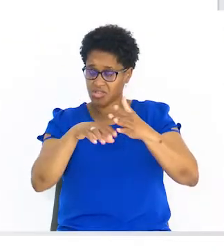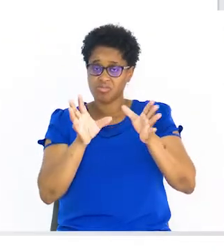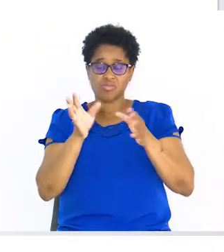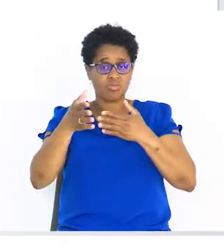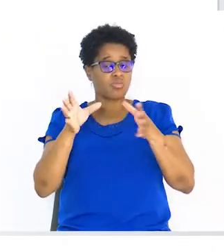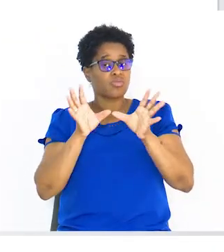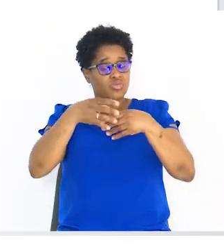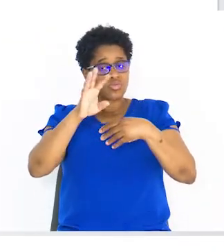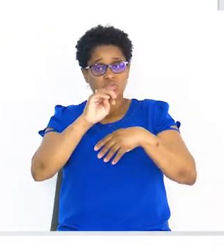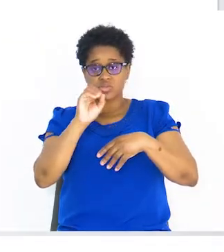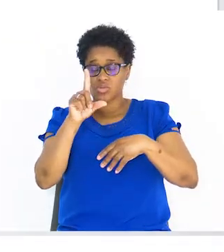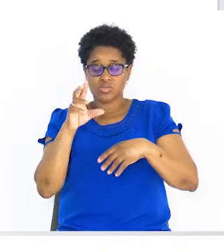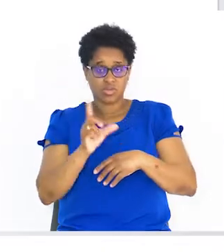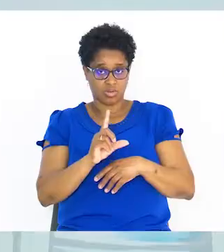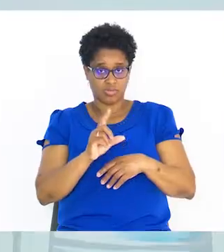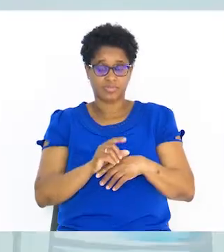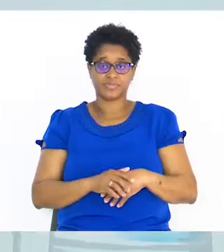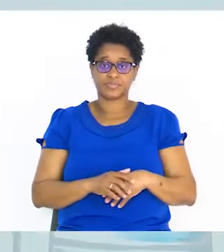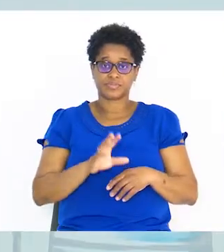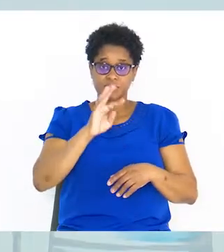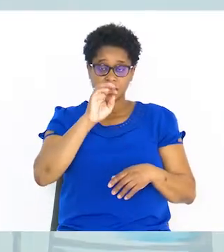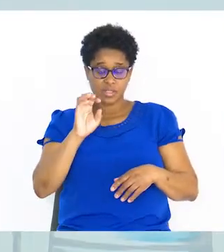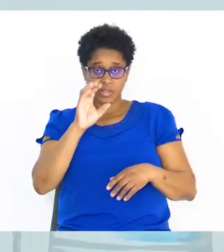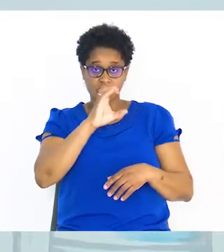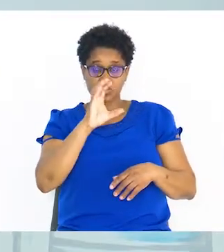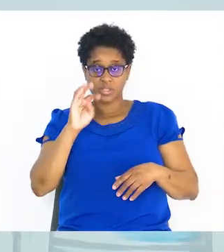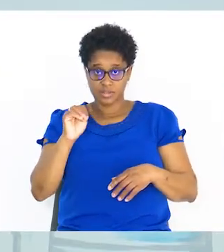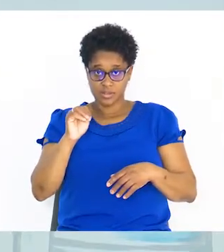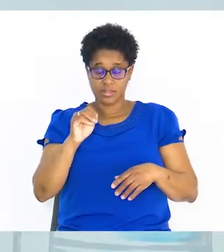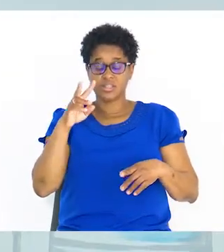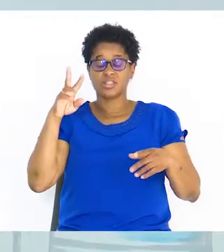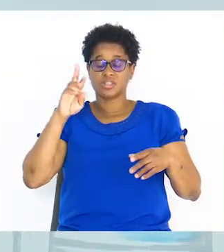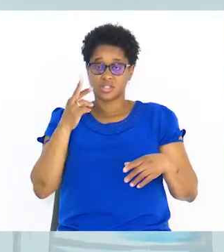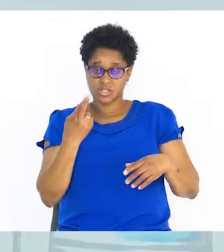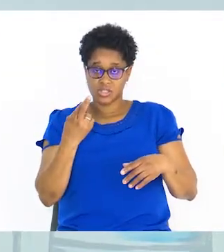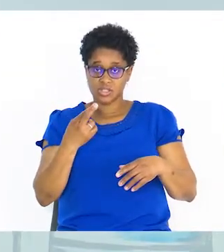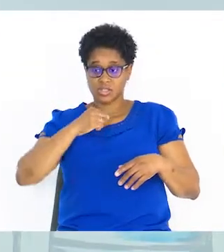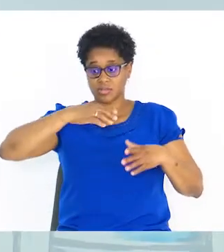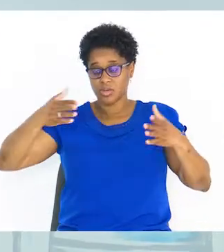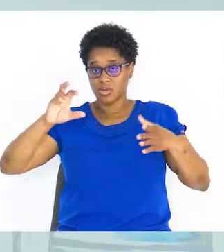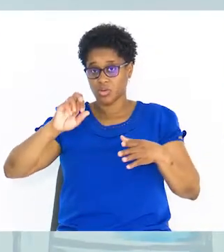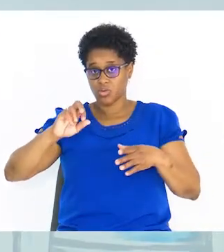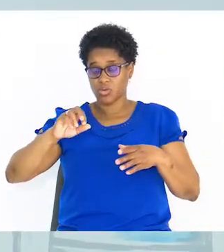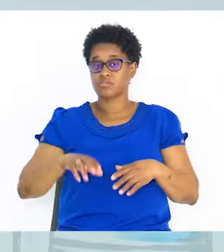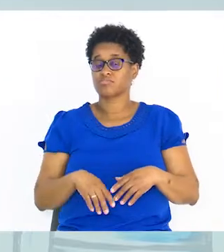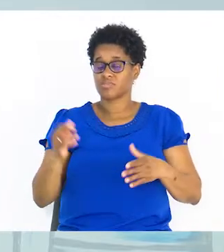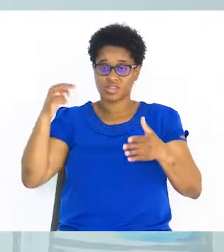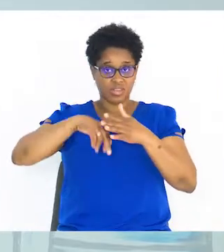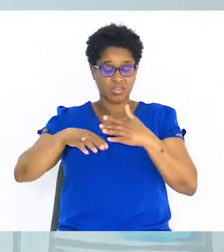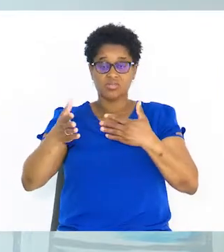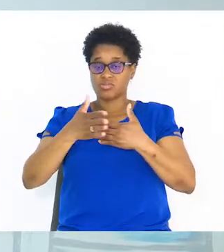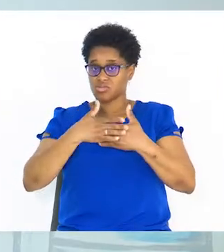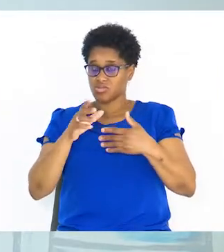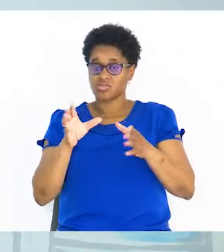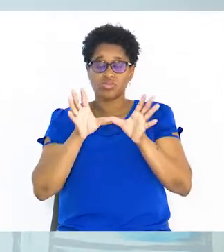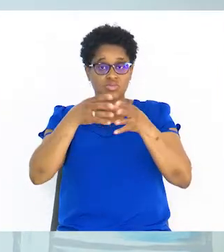x maior que 8. Intervalo também aberto porque 8 não pertence ao conjunto solução. x é maior do